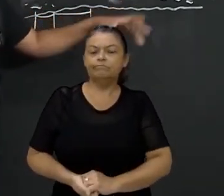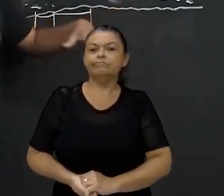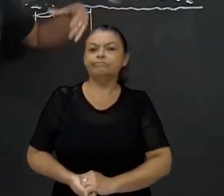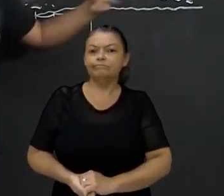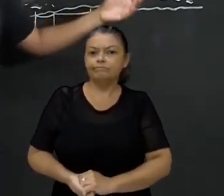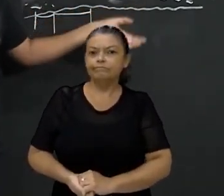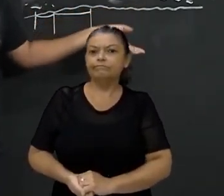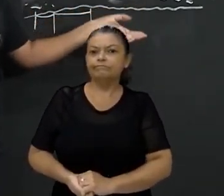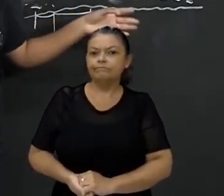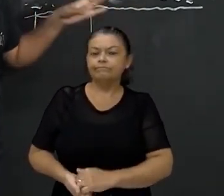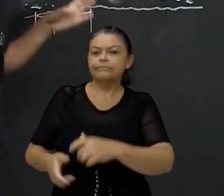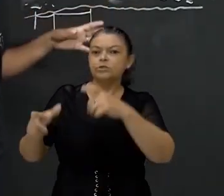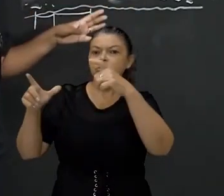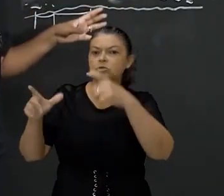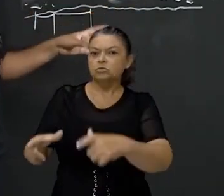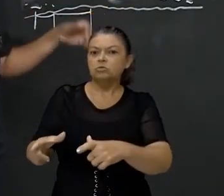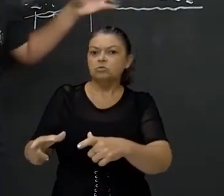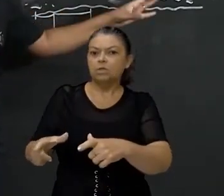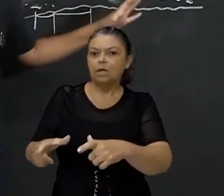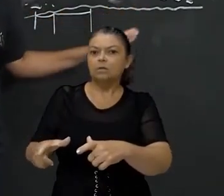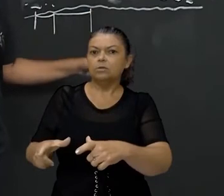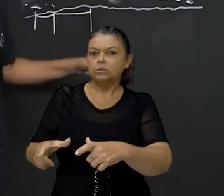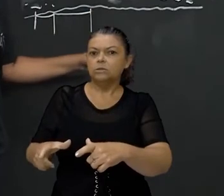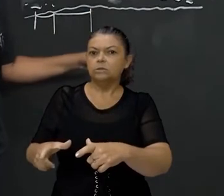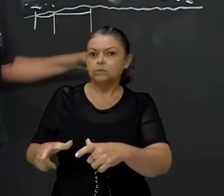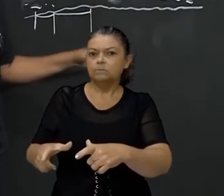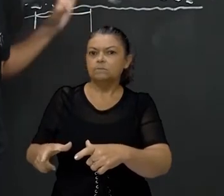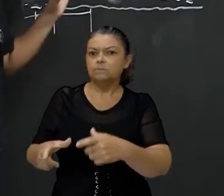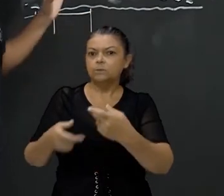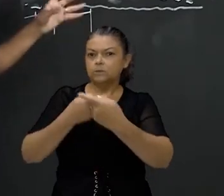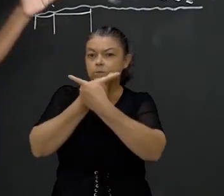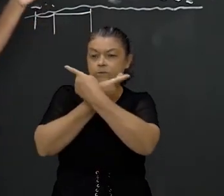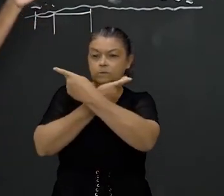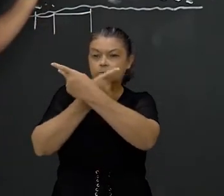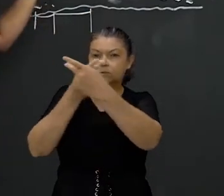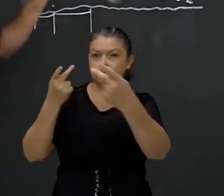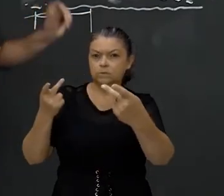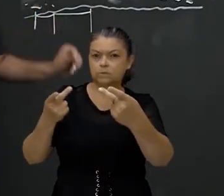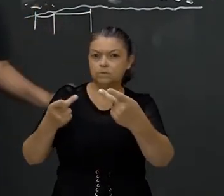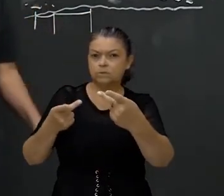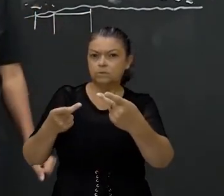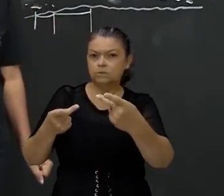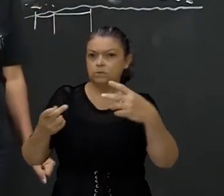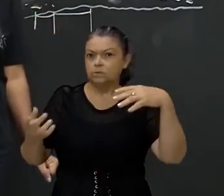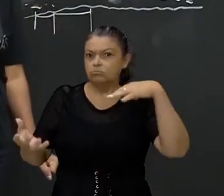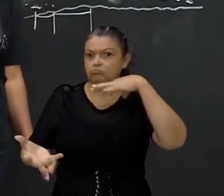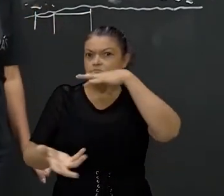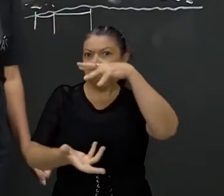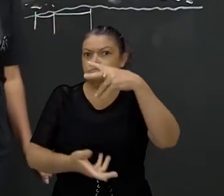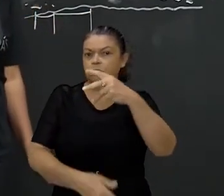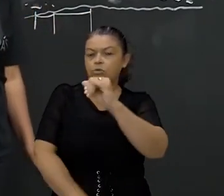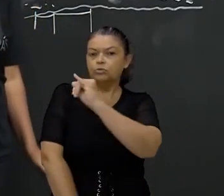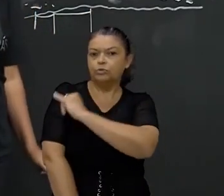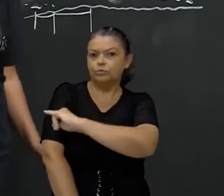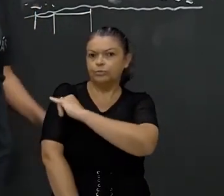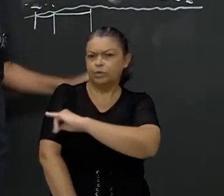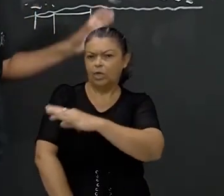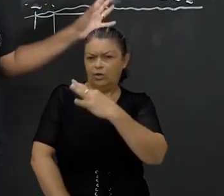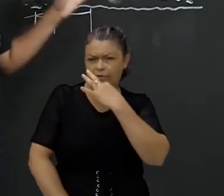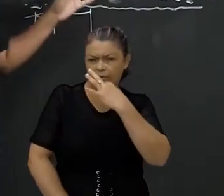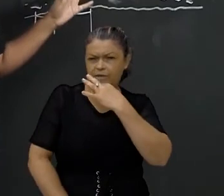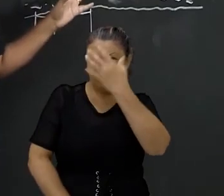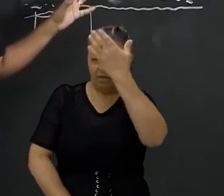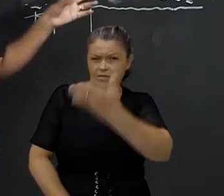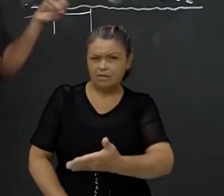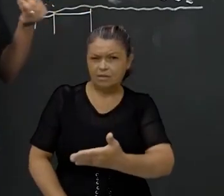turístico, um dos mais famosos do mundo e do Rio de Janeiro, a minha cidade maravilhosa, que é o Pão de Açúcar. Conhece o Pão de Açúcar?